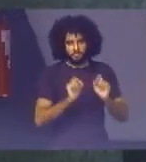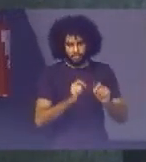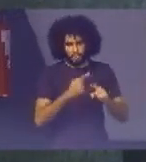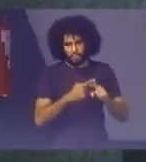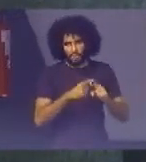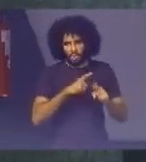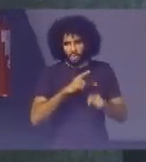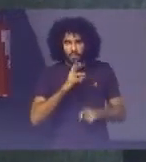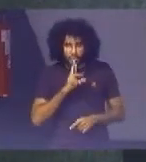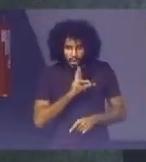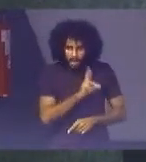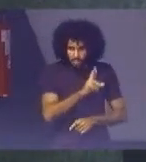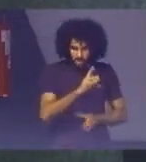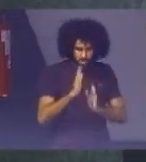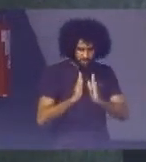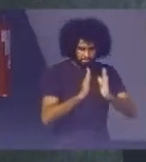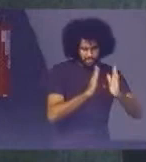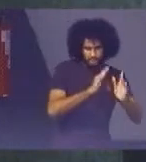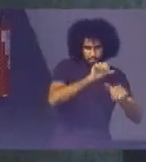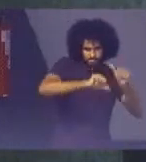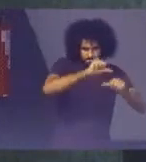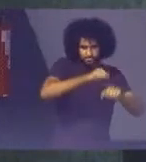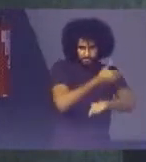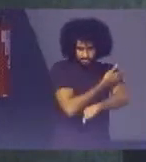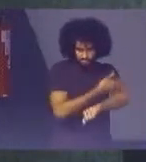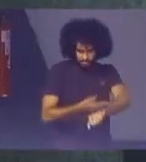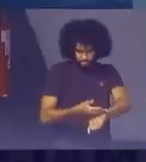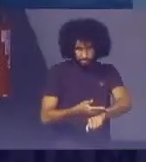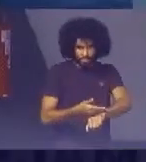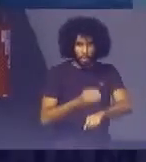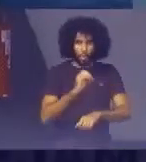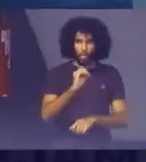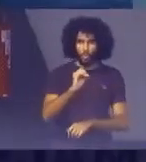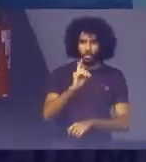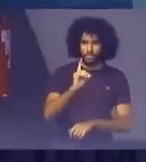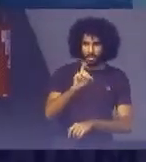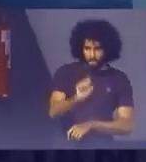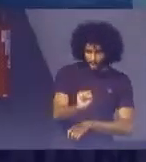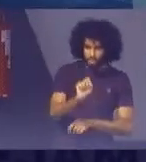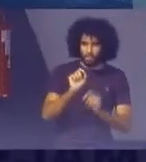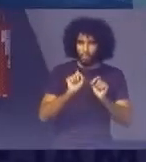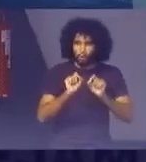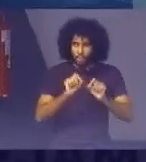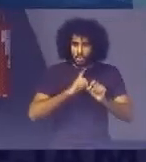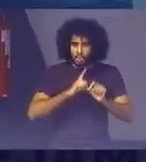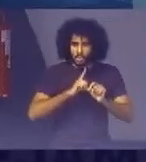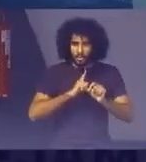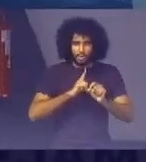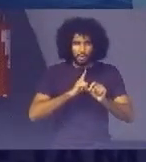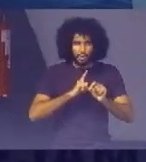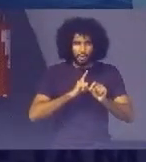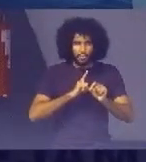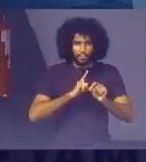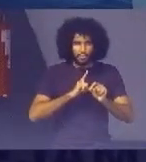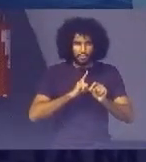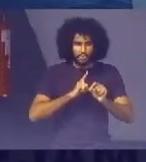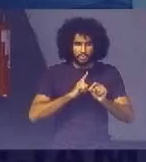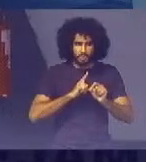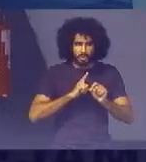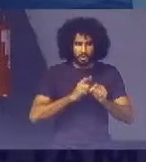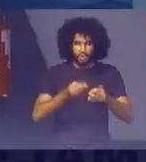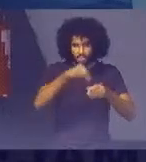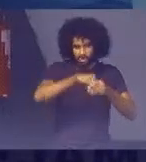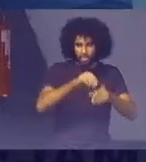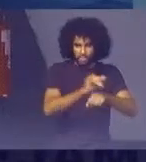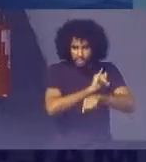resultados Do processo De adequação Das metas Os ODS Foram apropriados Por exemplo Na estratégia nacional De